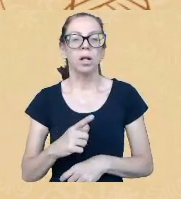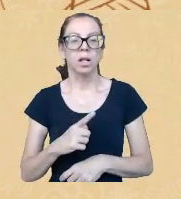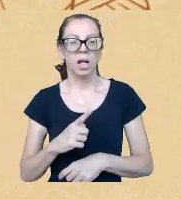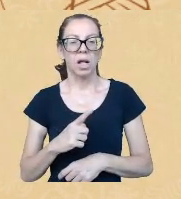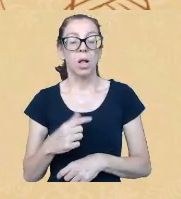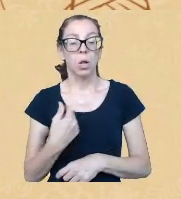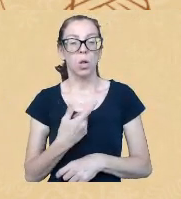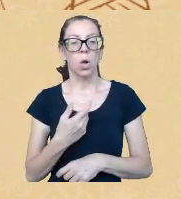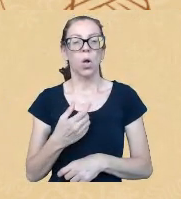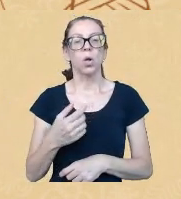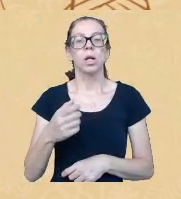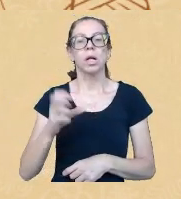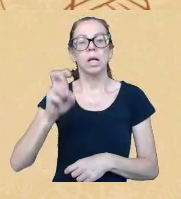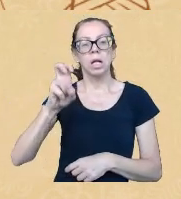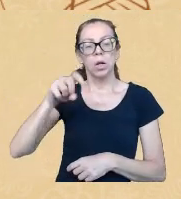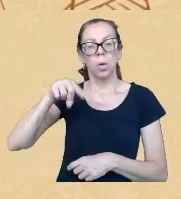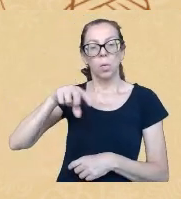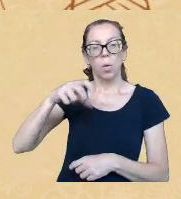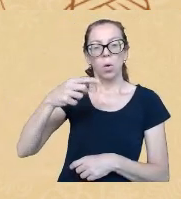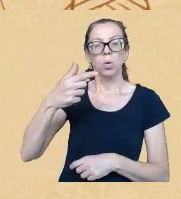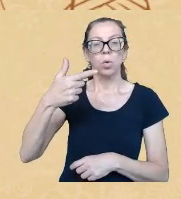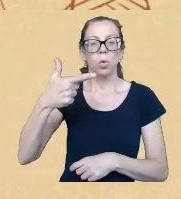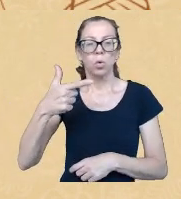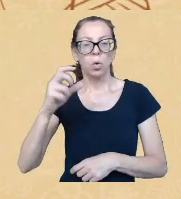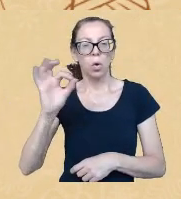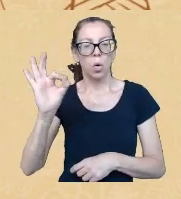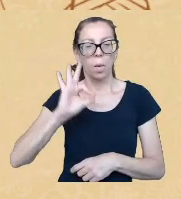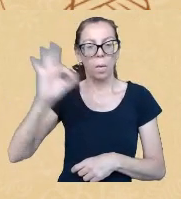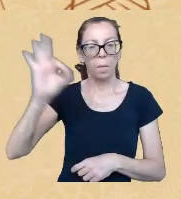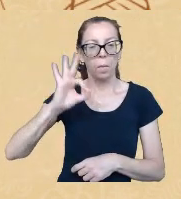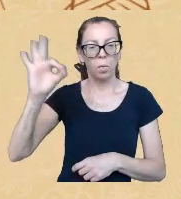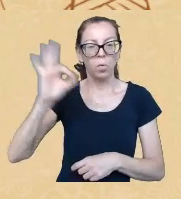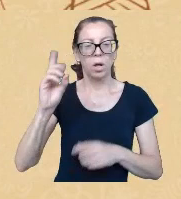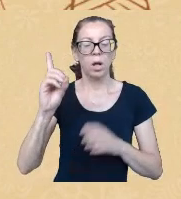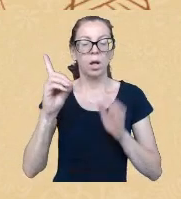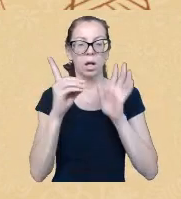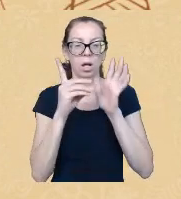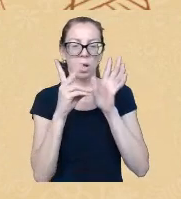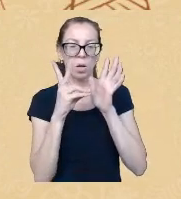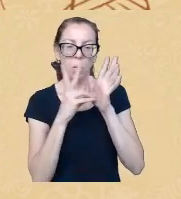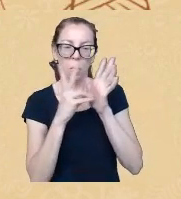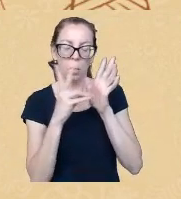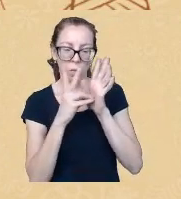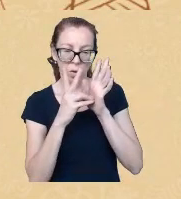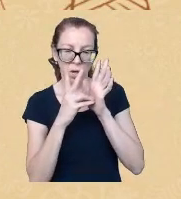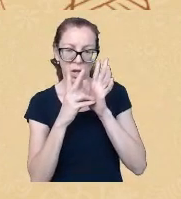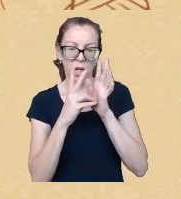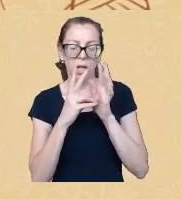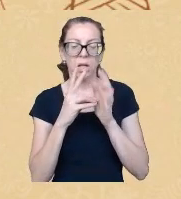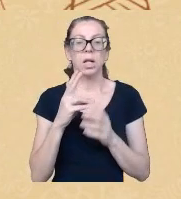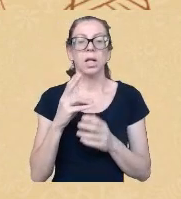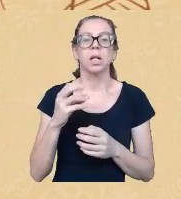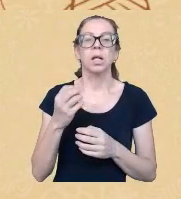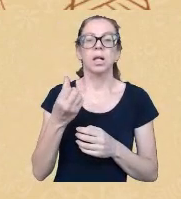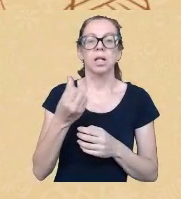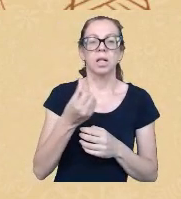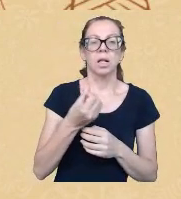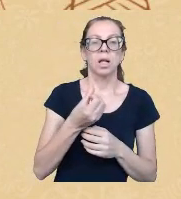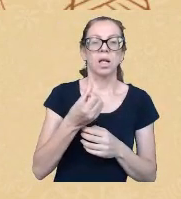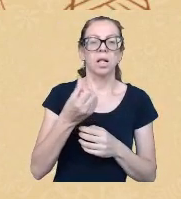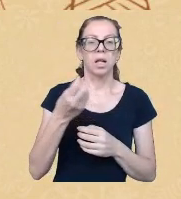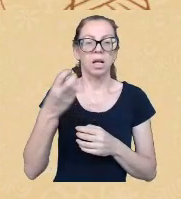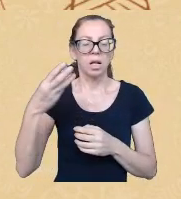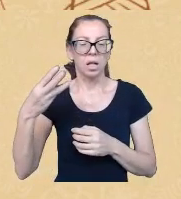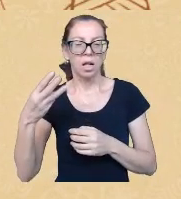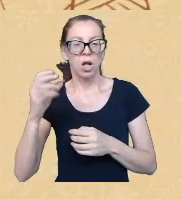% da população se afirma indígena e 76% parda aqui eu estou trazendo a região de Manaus